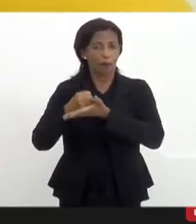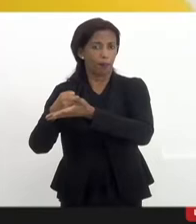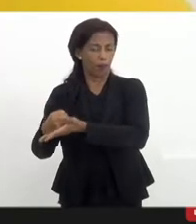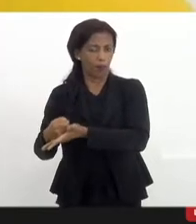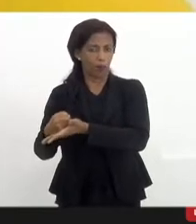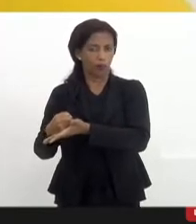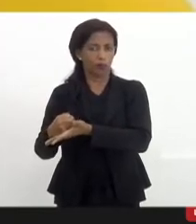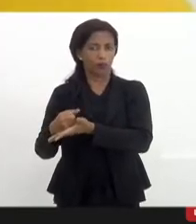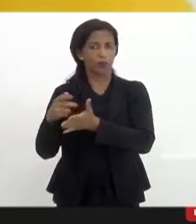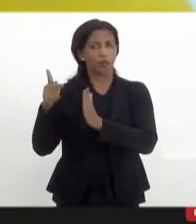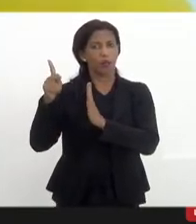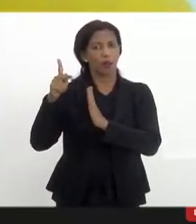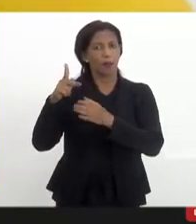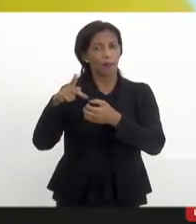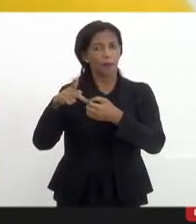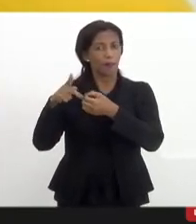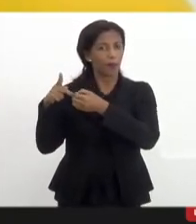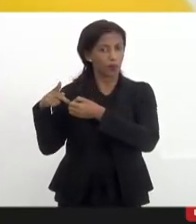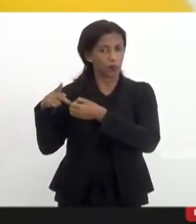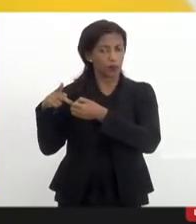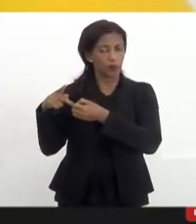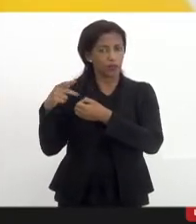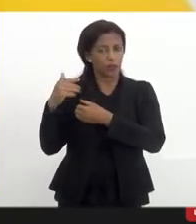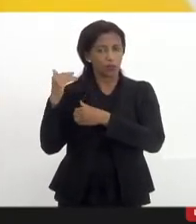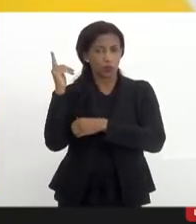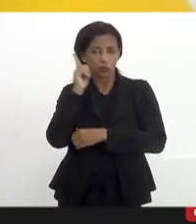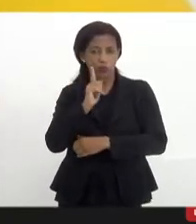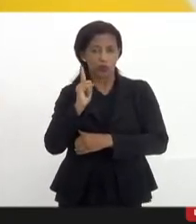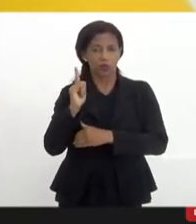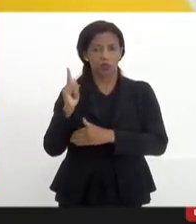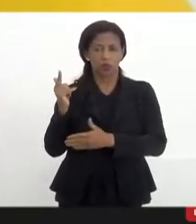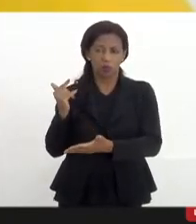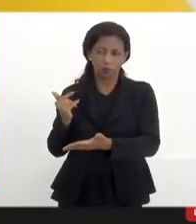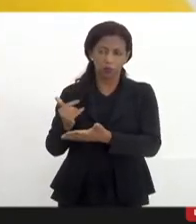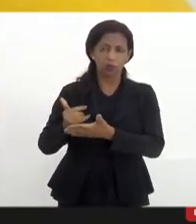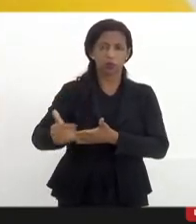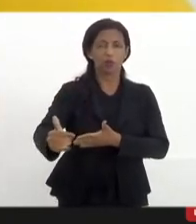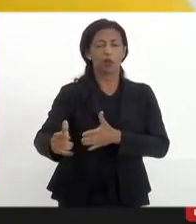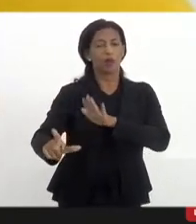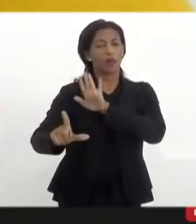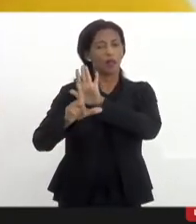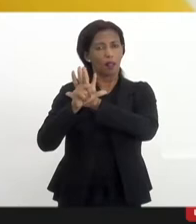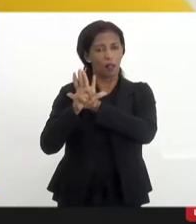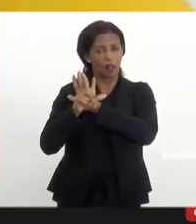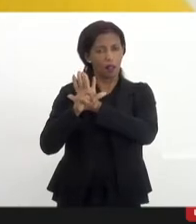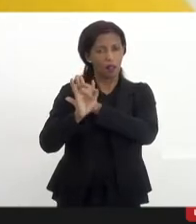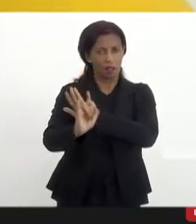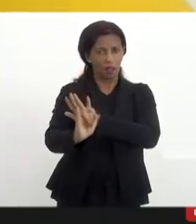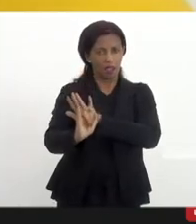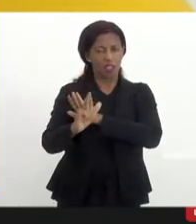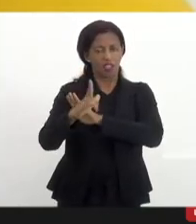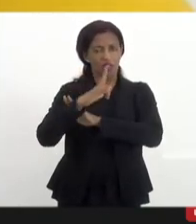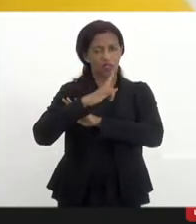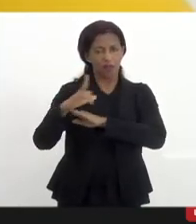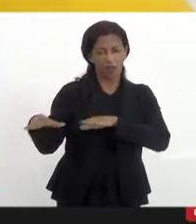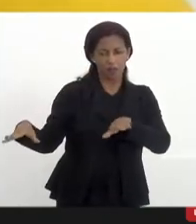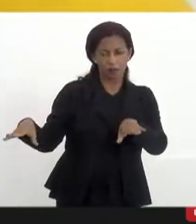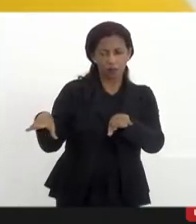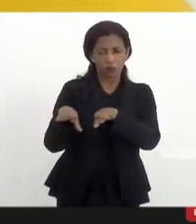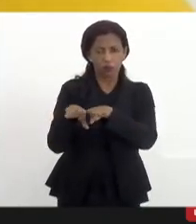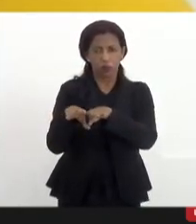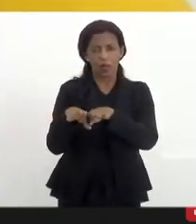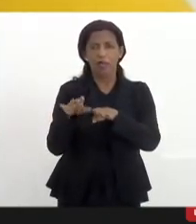a gente conseguiu avançar. Cito, por exemplo, a nossa lei para que haja uma linha social de barcas entre